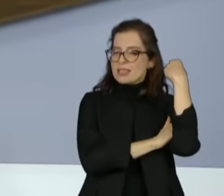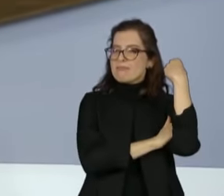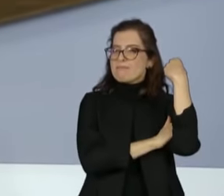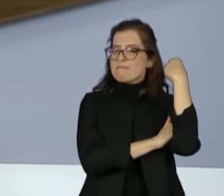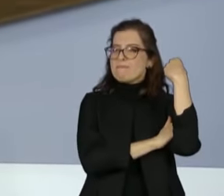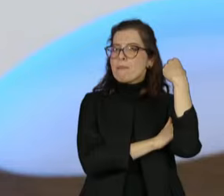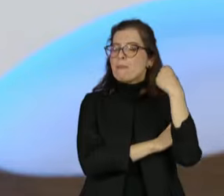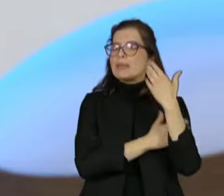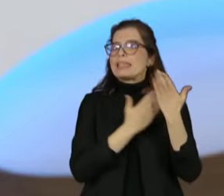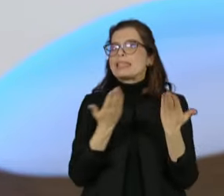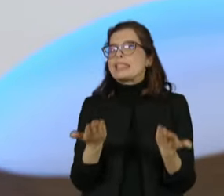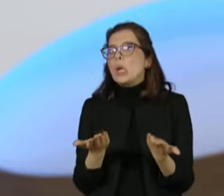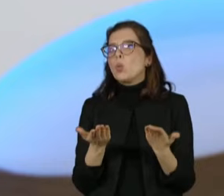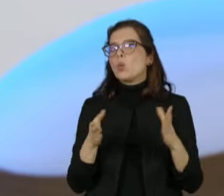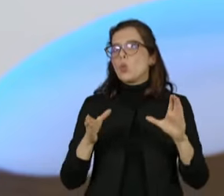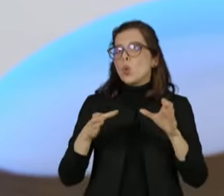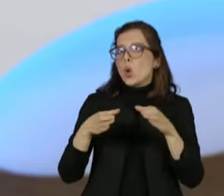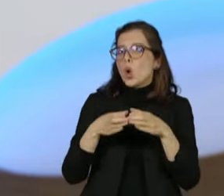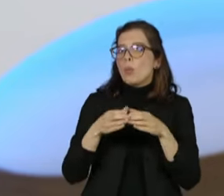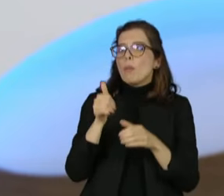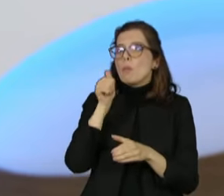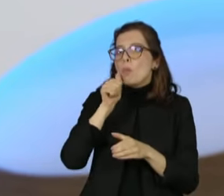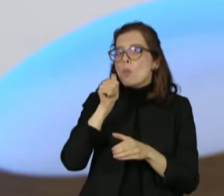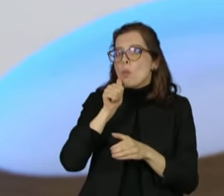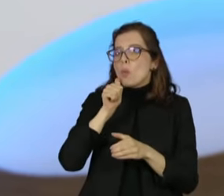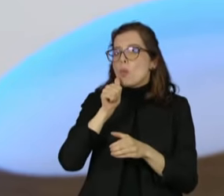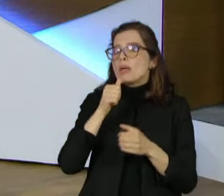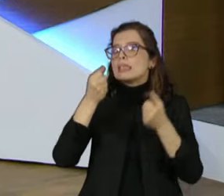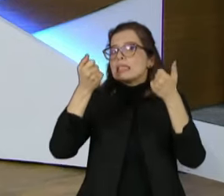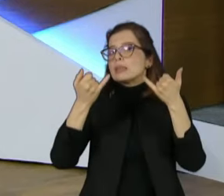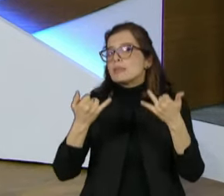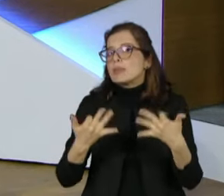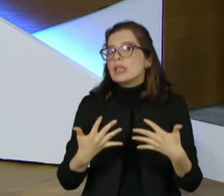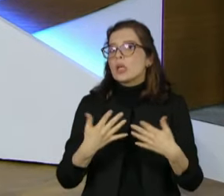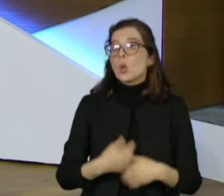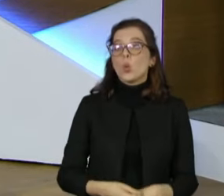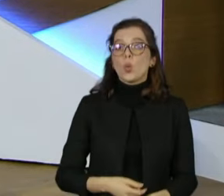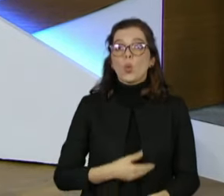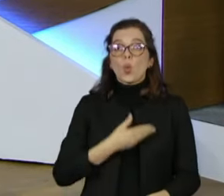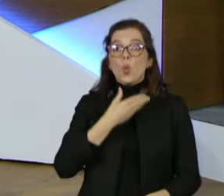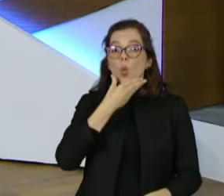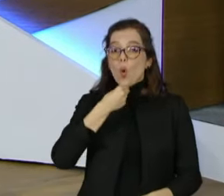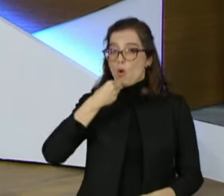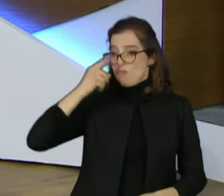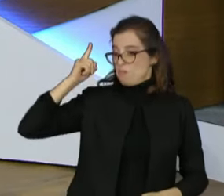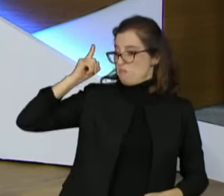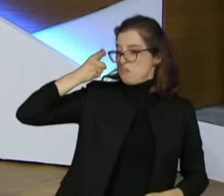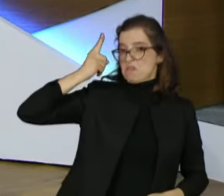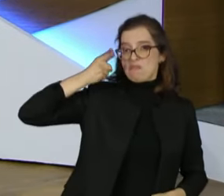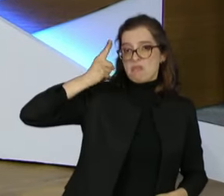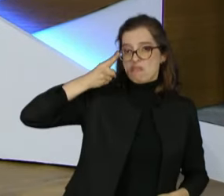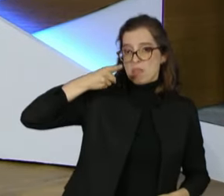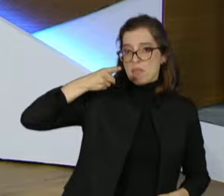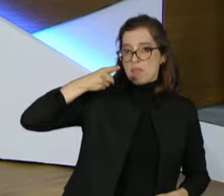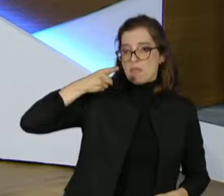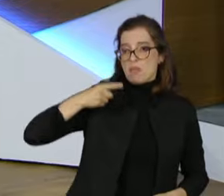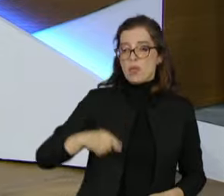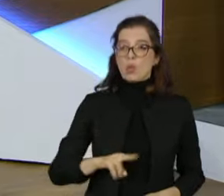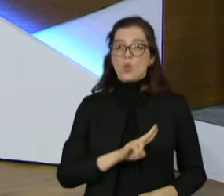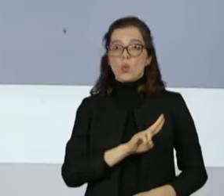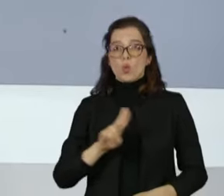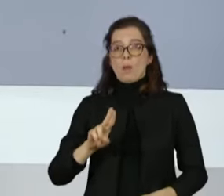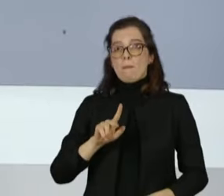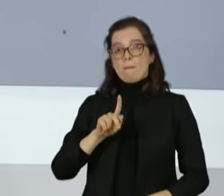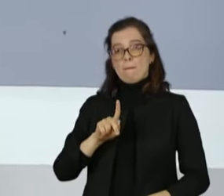recentemente é patriarcado. O patriarcado que, na definição da filósofa e feminista Márcia